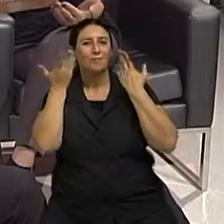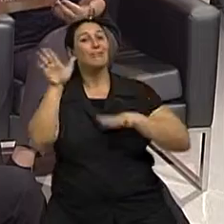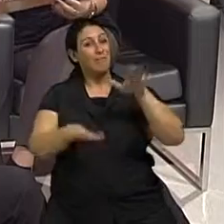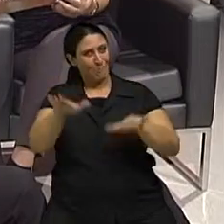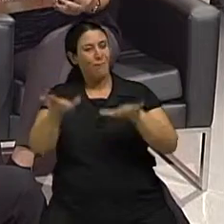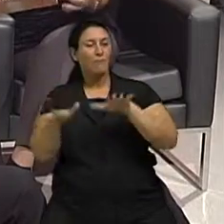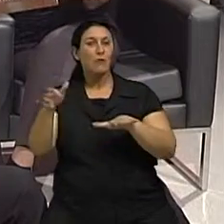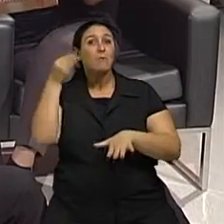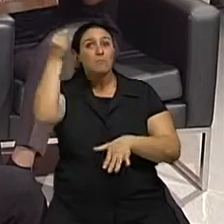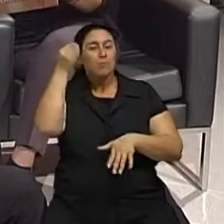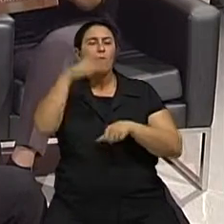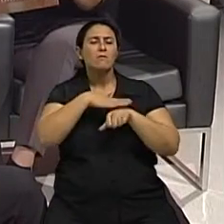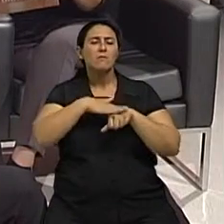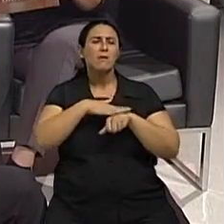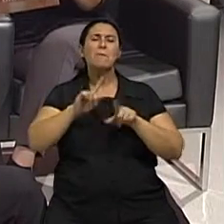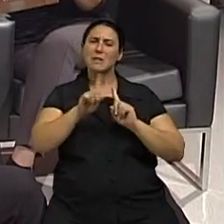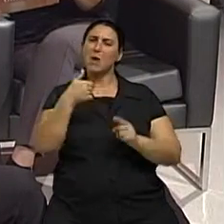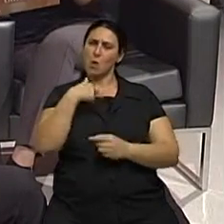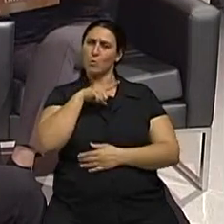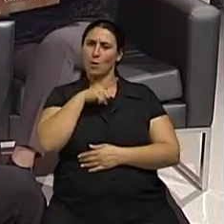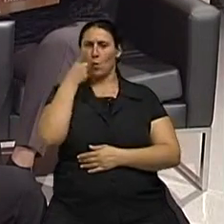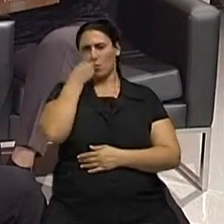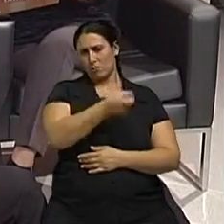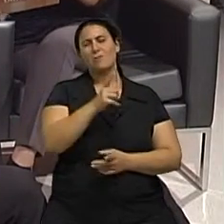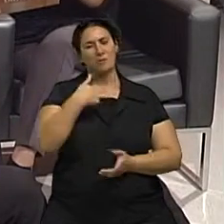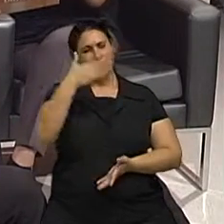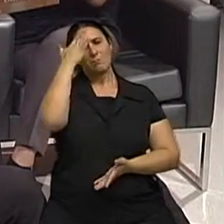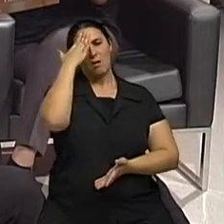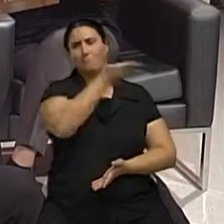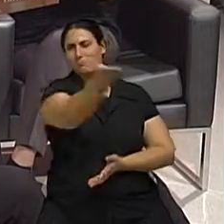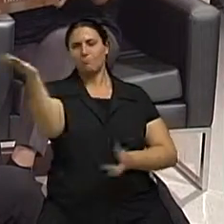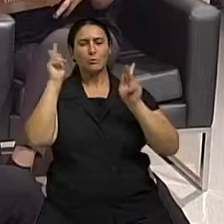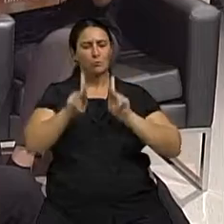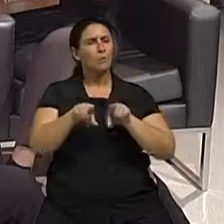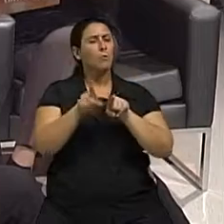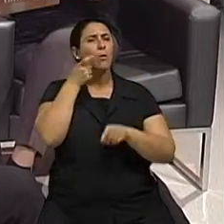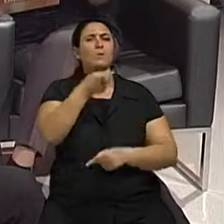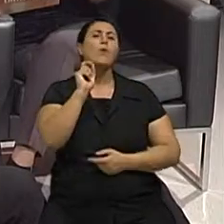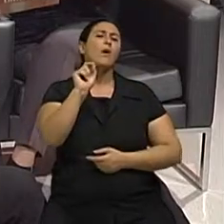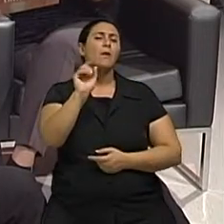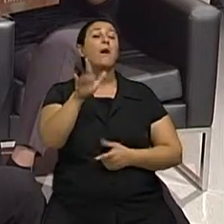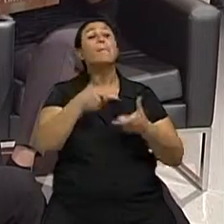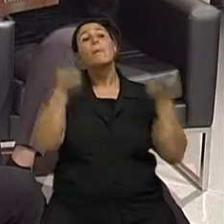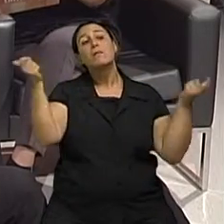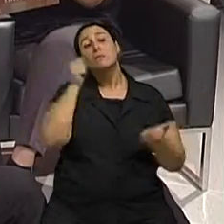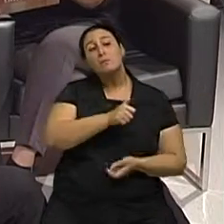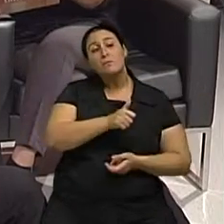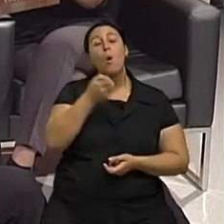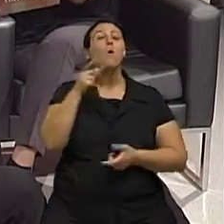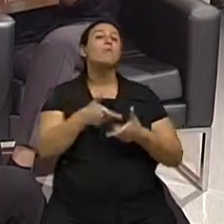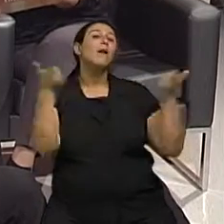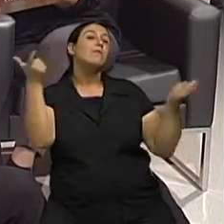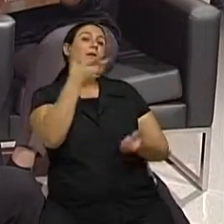cirurgia, né? Mas eu também tenho uma curiosidade, tenho certeza que é de vocês. Mas mulheres ou homens, por